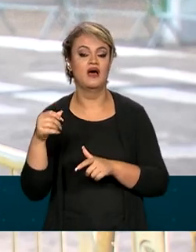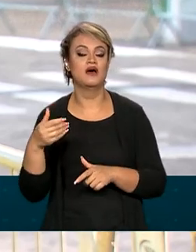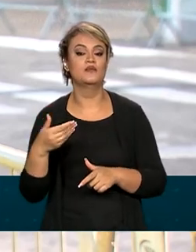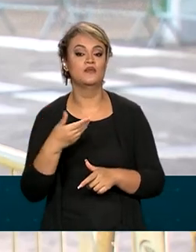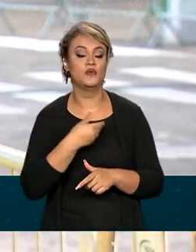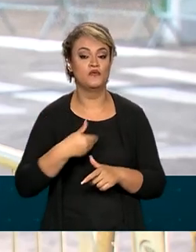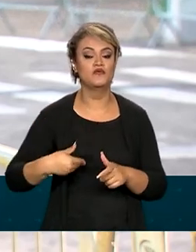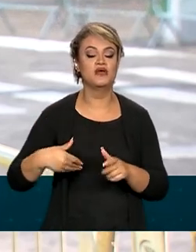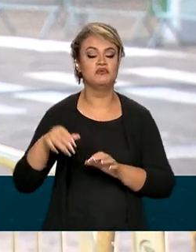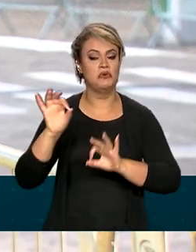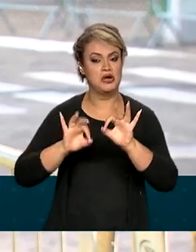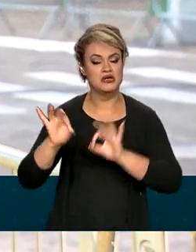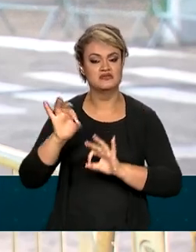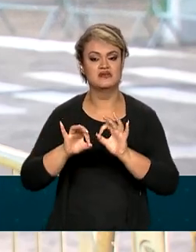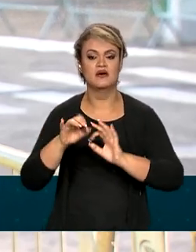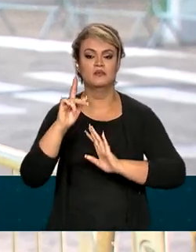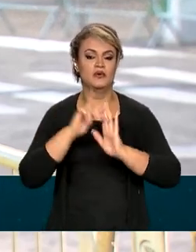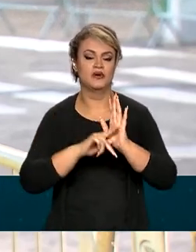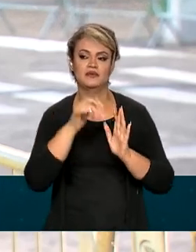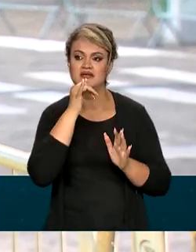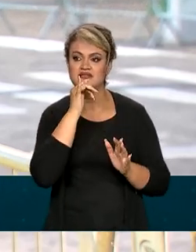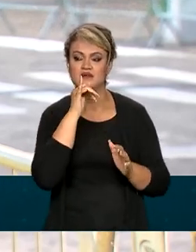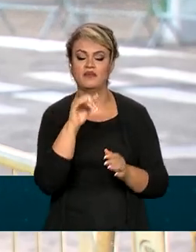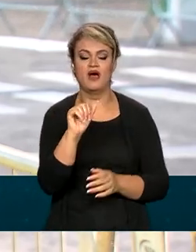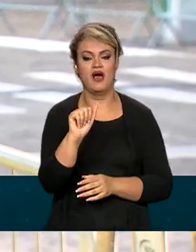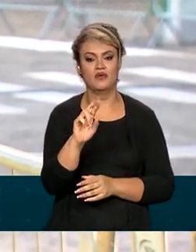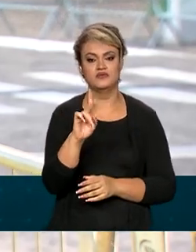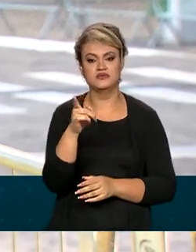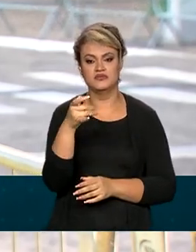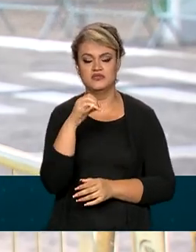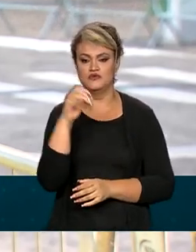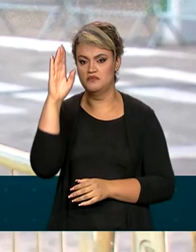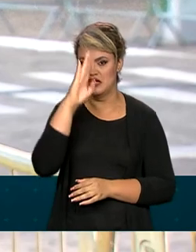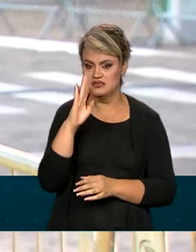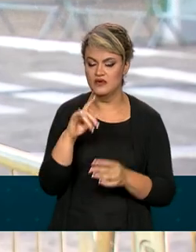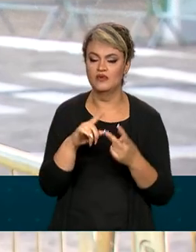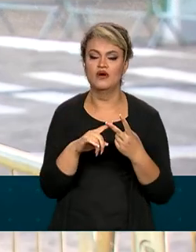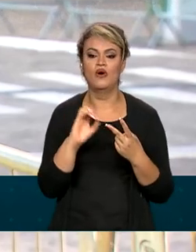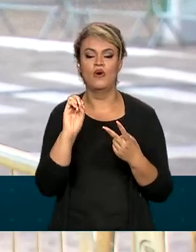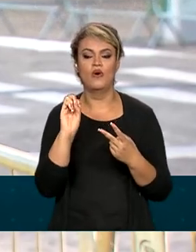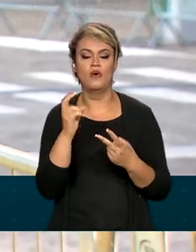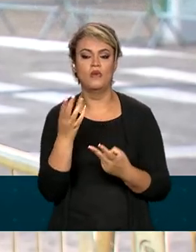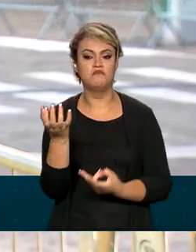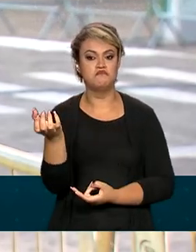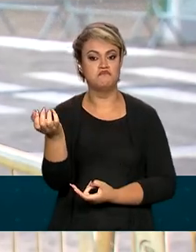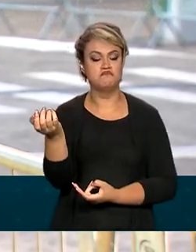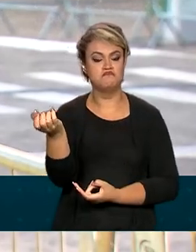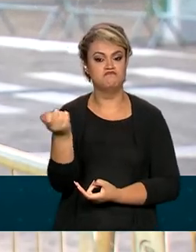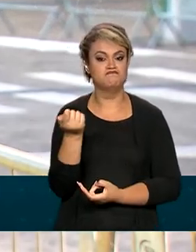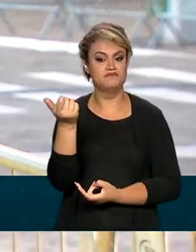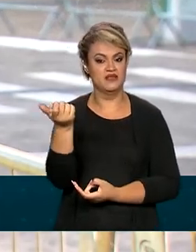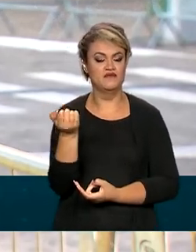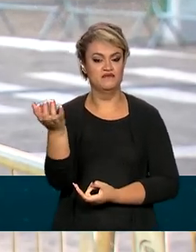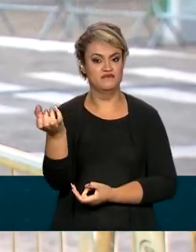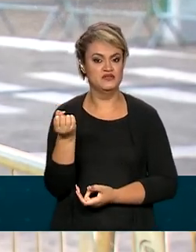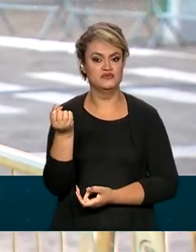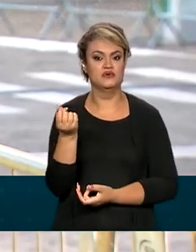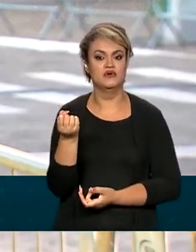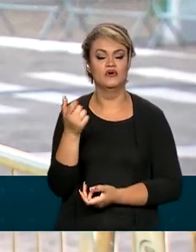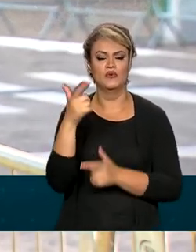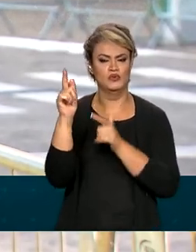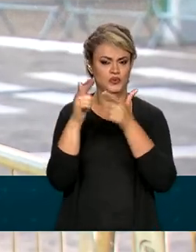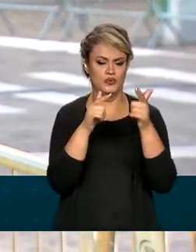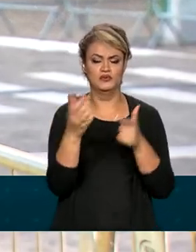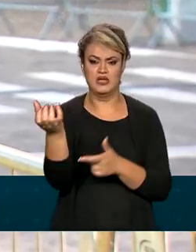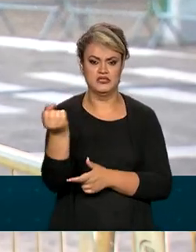viabiliza programas sociais, como o Programa Auxílio Brasil ou o Benefício de Prestação Continuada, entre